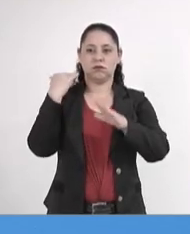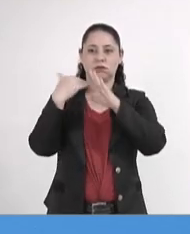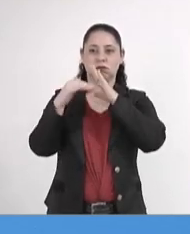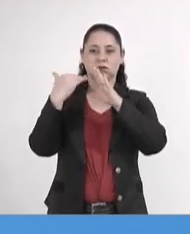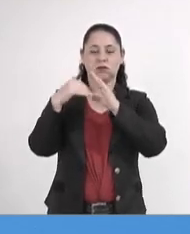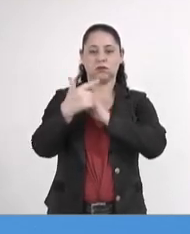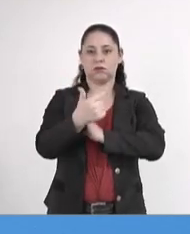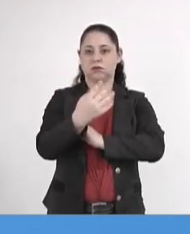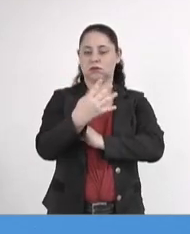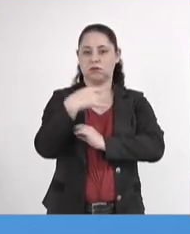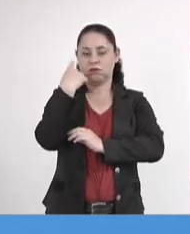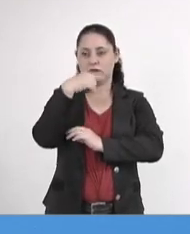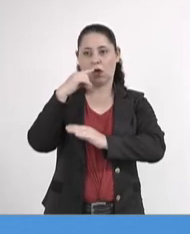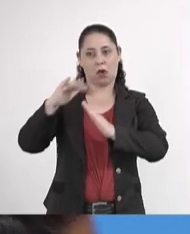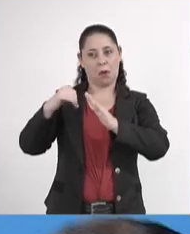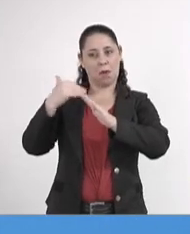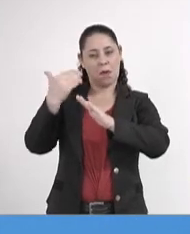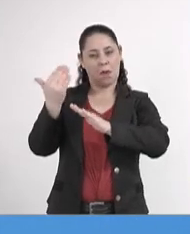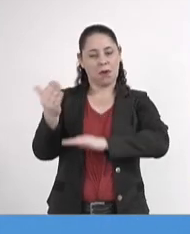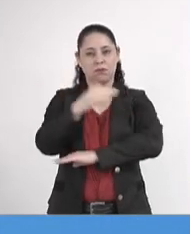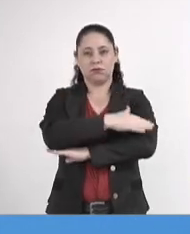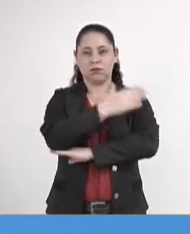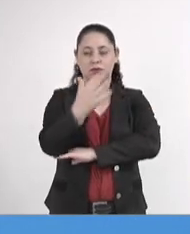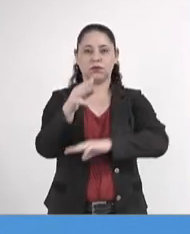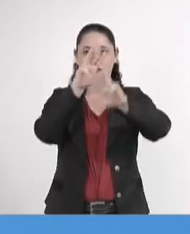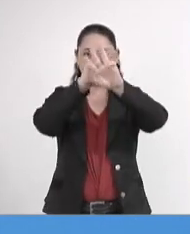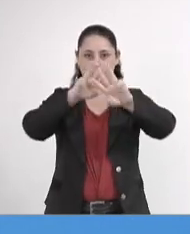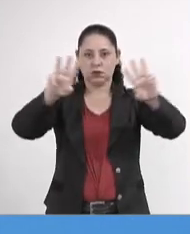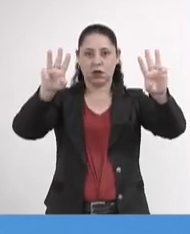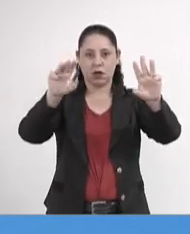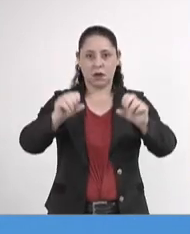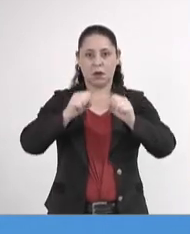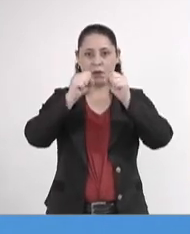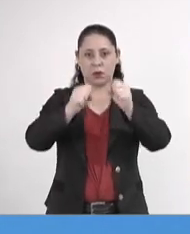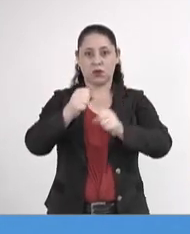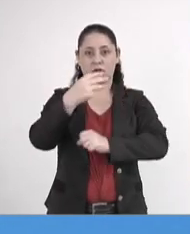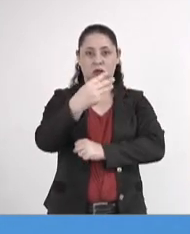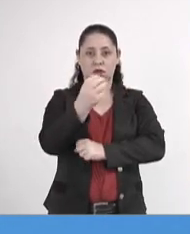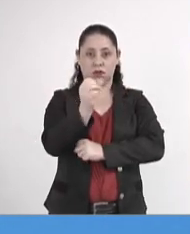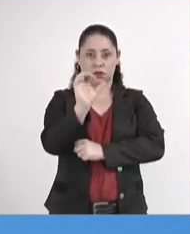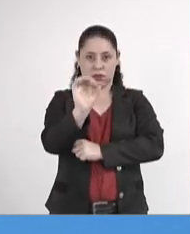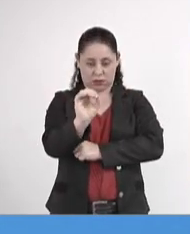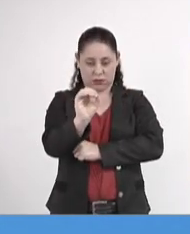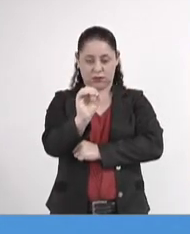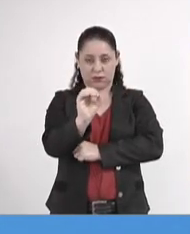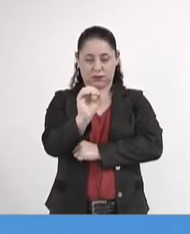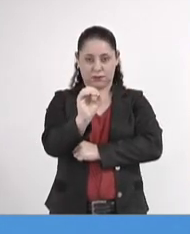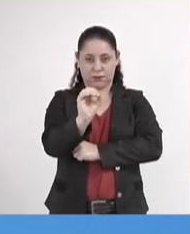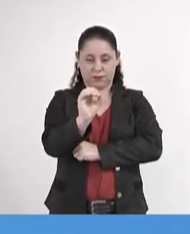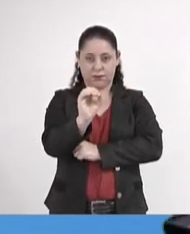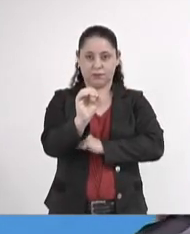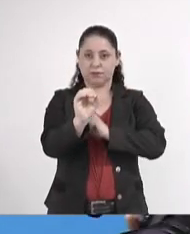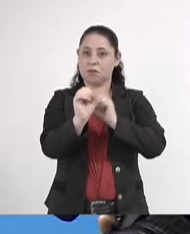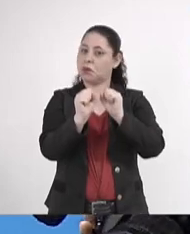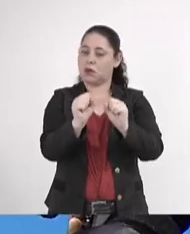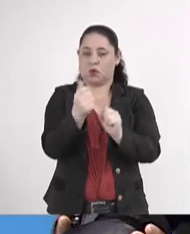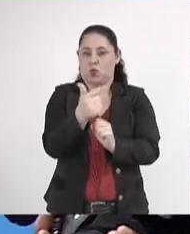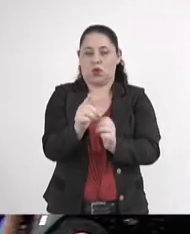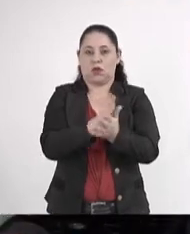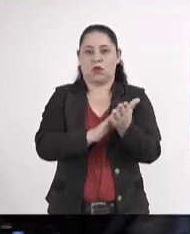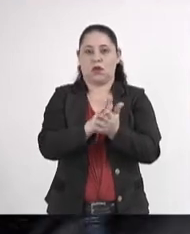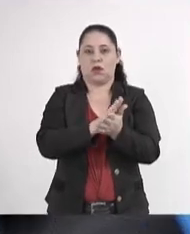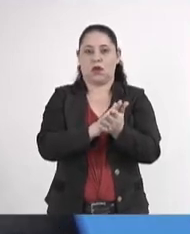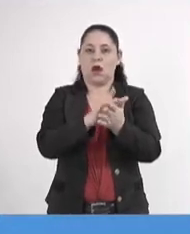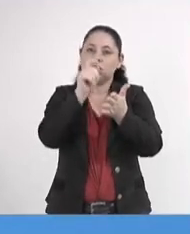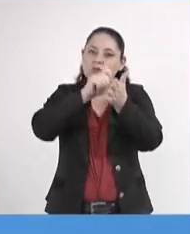nas 24 horas seguintes, um site chamado Poder 360, que de poder não tem nada, uma